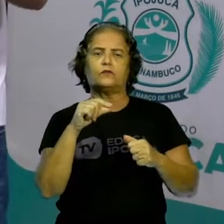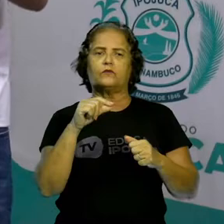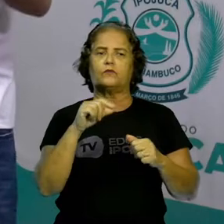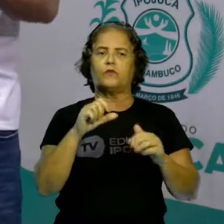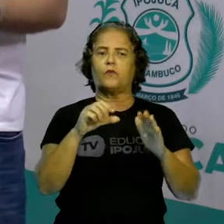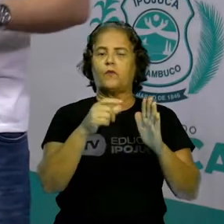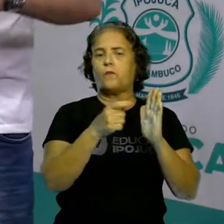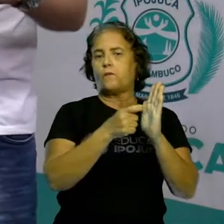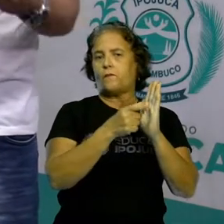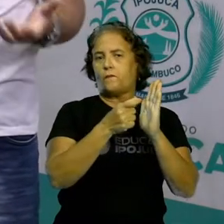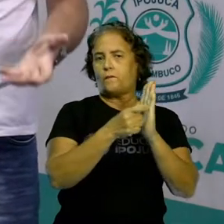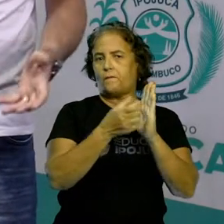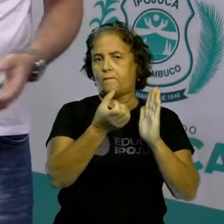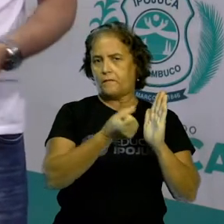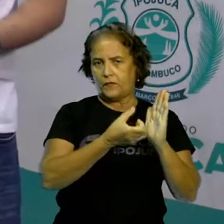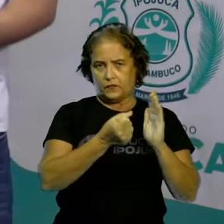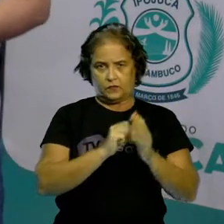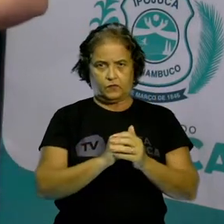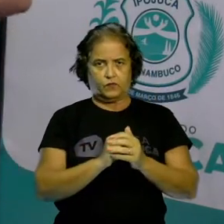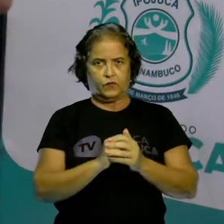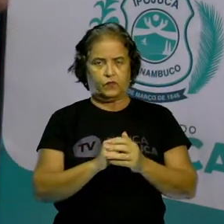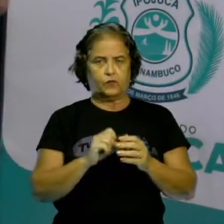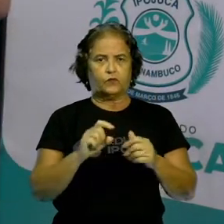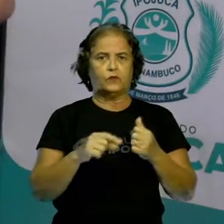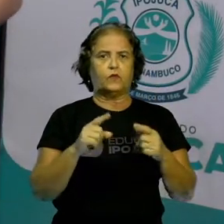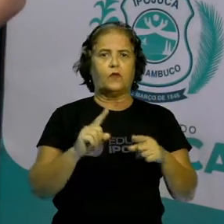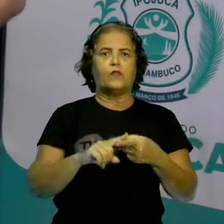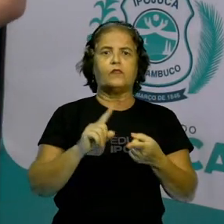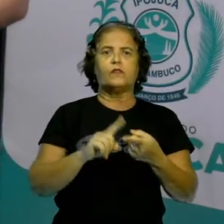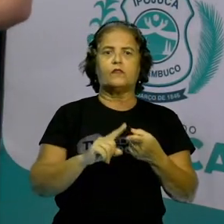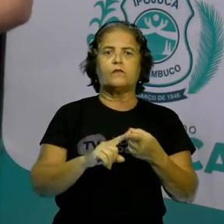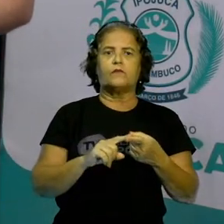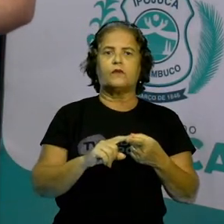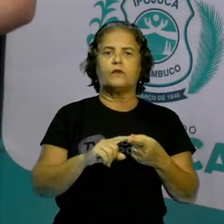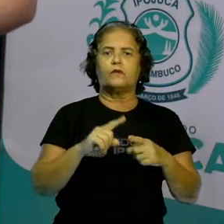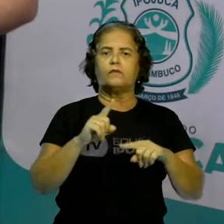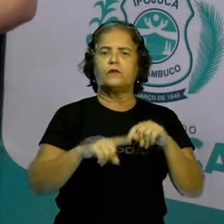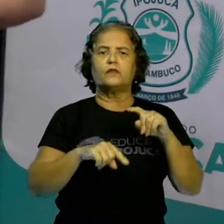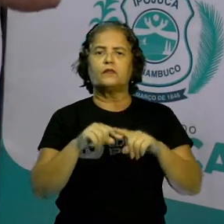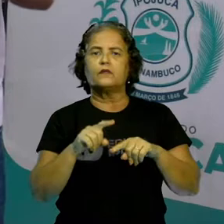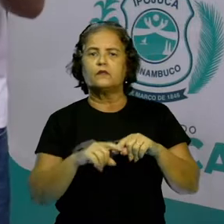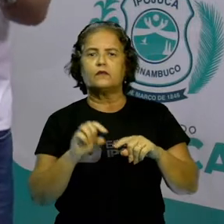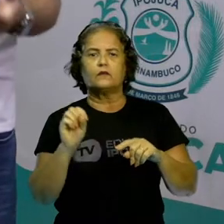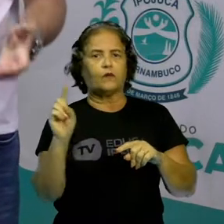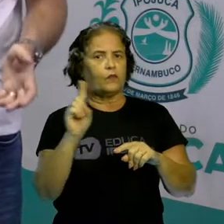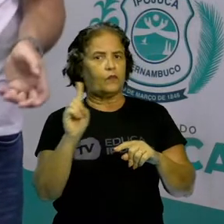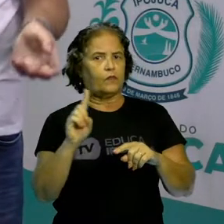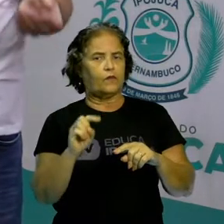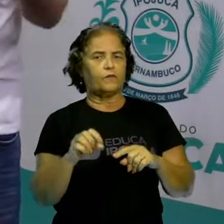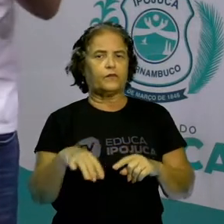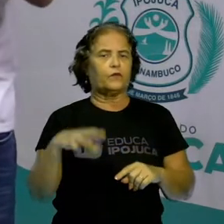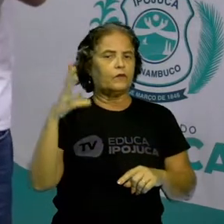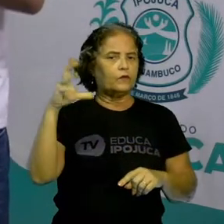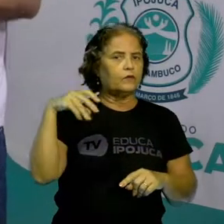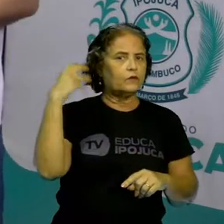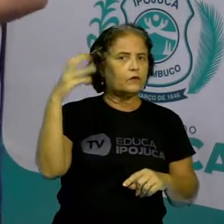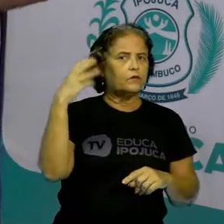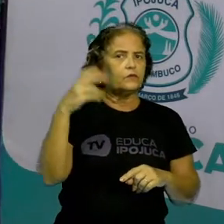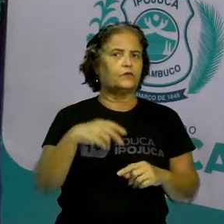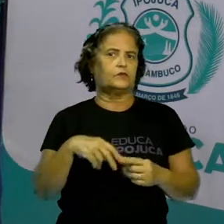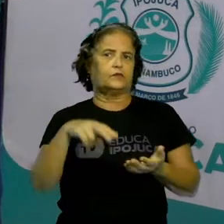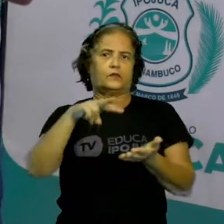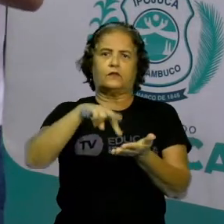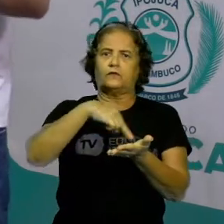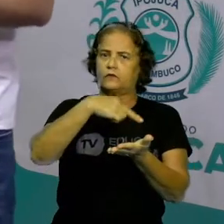como por exemplo uma música, uma história que é contada, um tipo de dança, um tipo de comida.